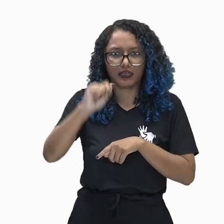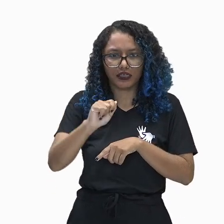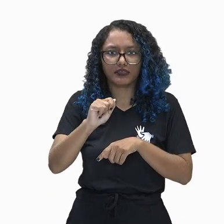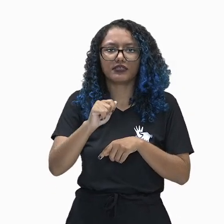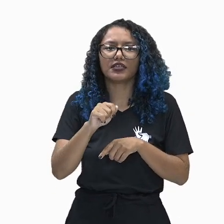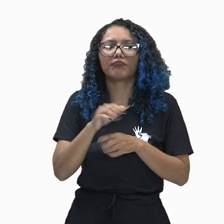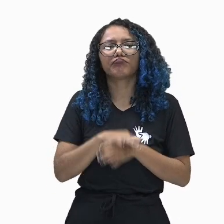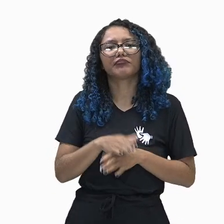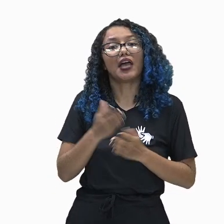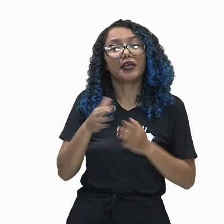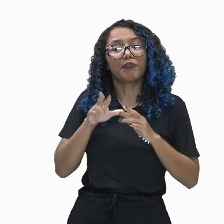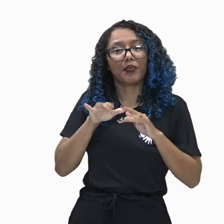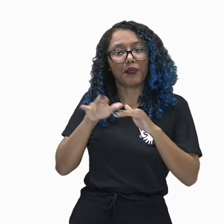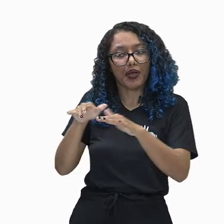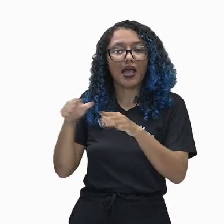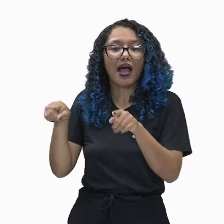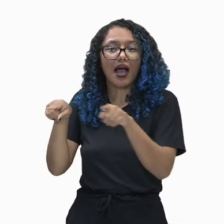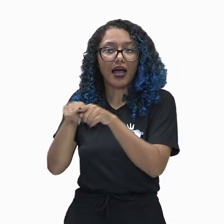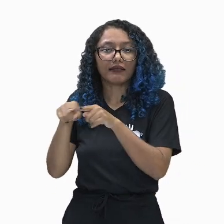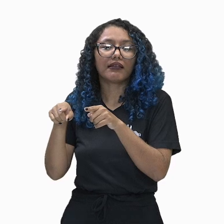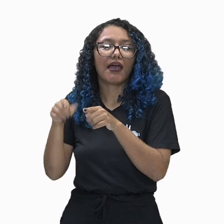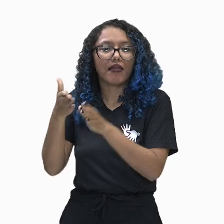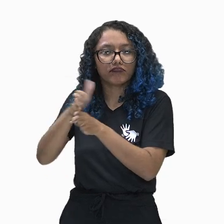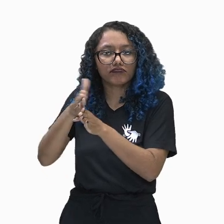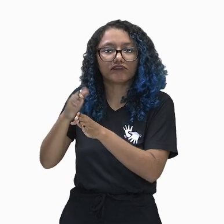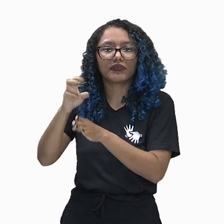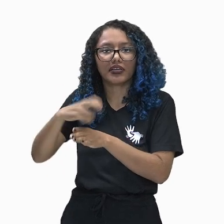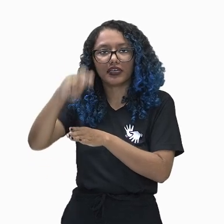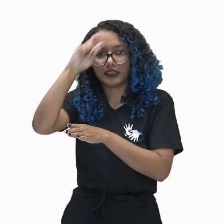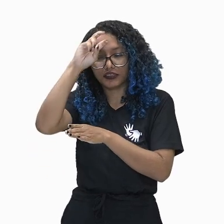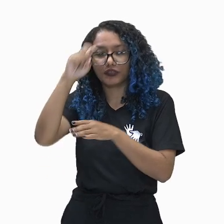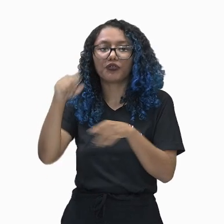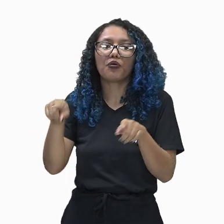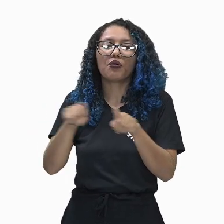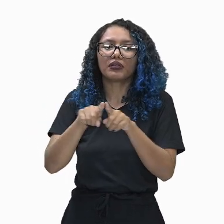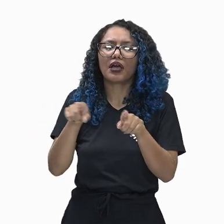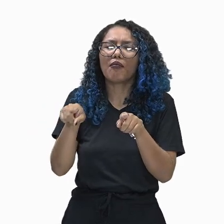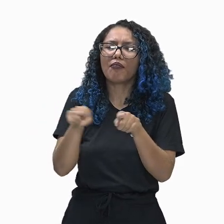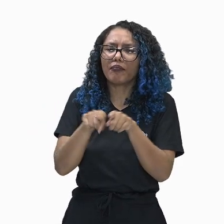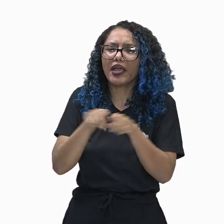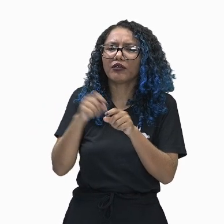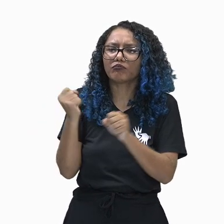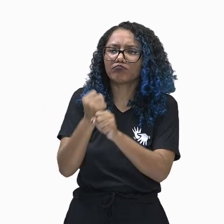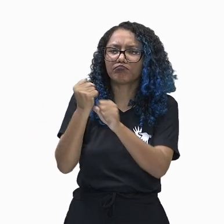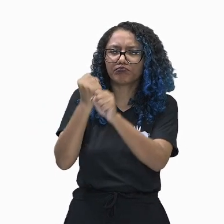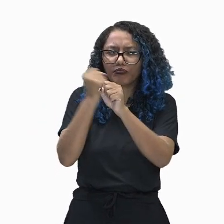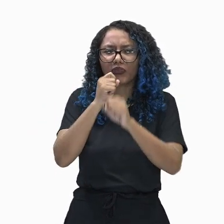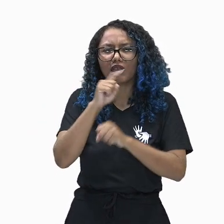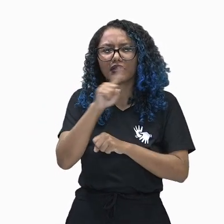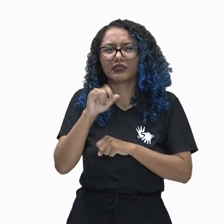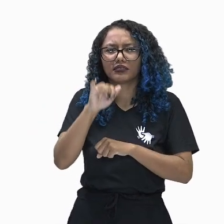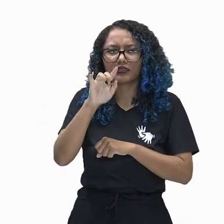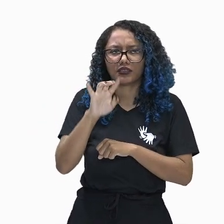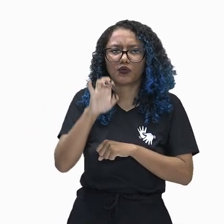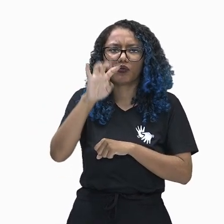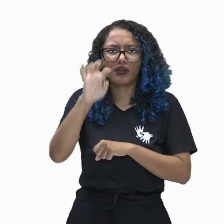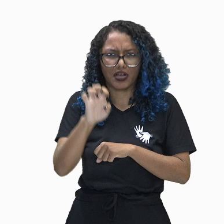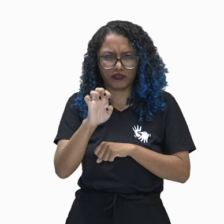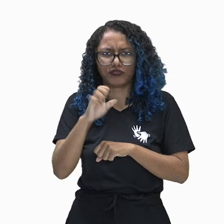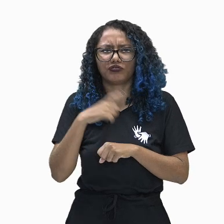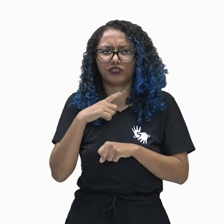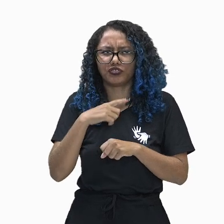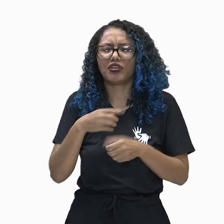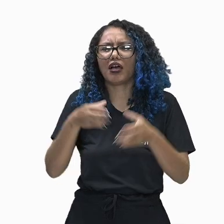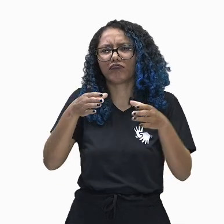No seu reinado foram construídos os igurates de Marduk, também conhecido como Torre de Babel.